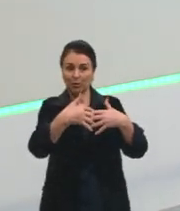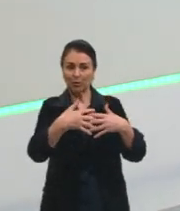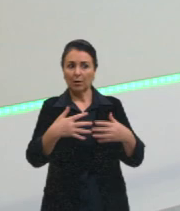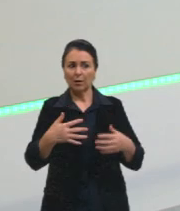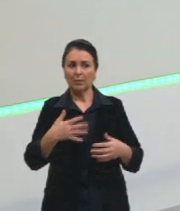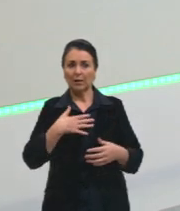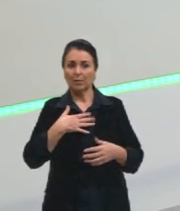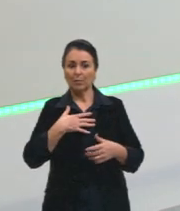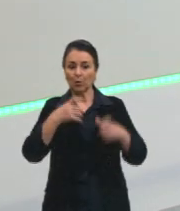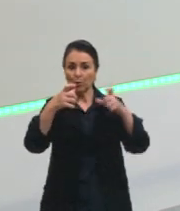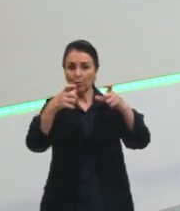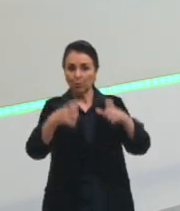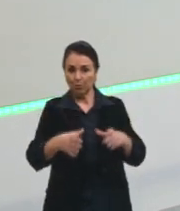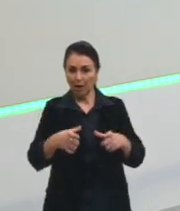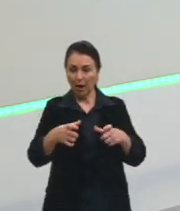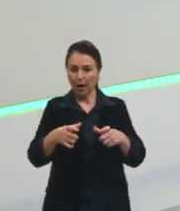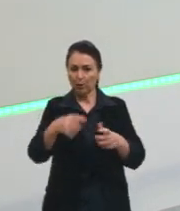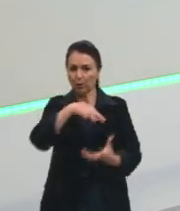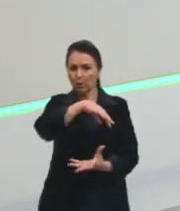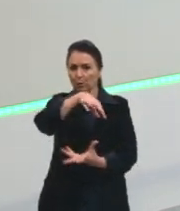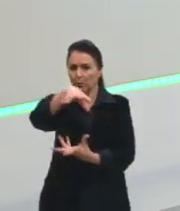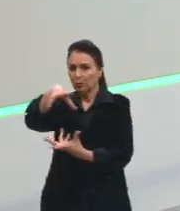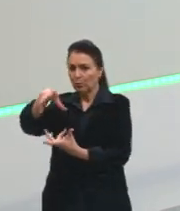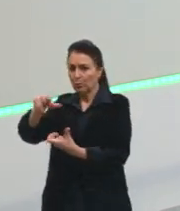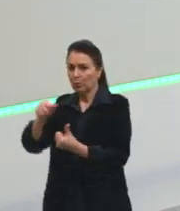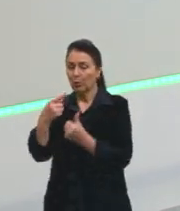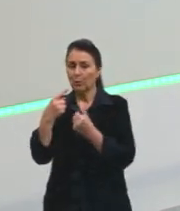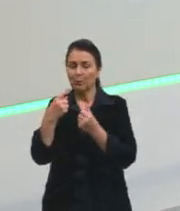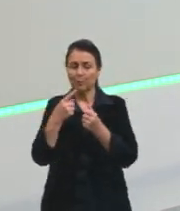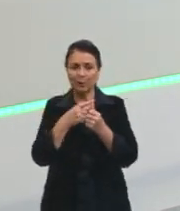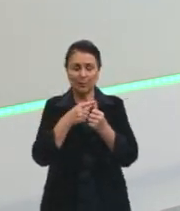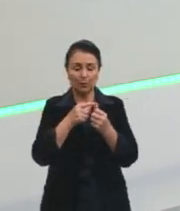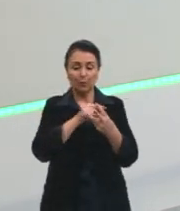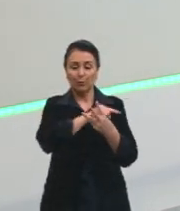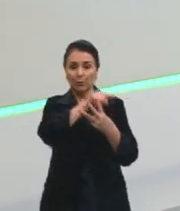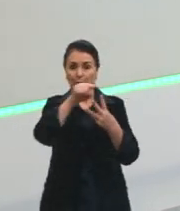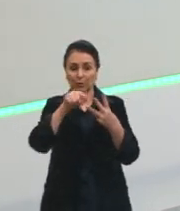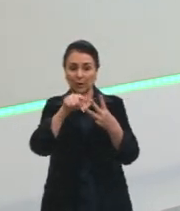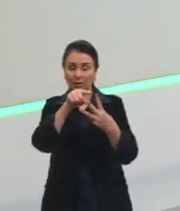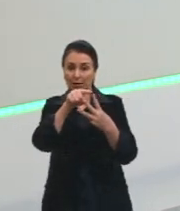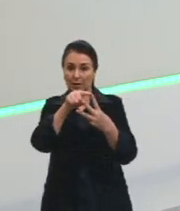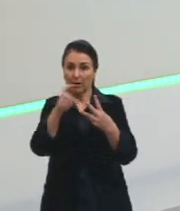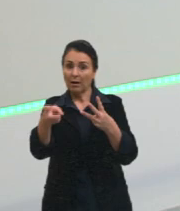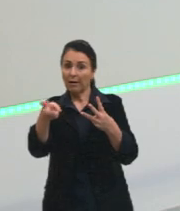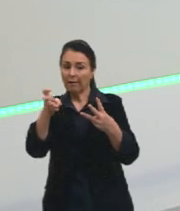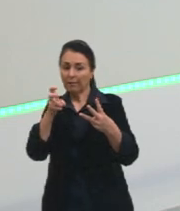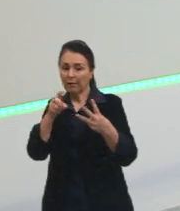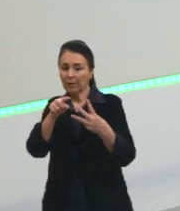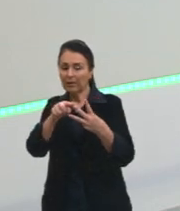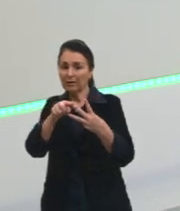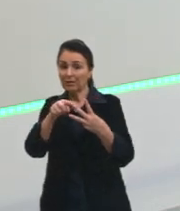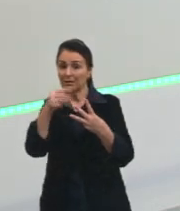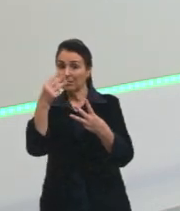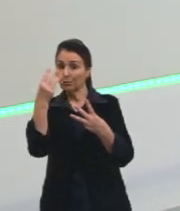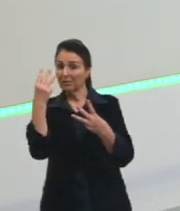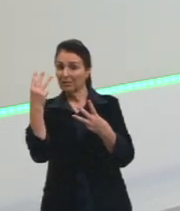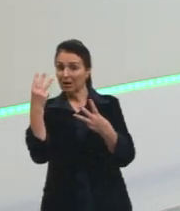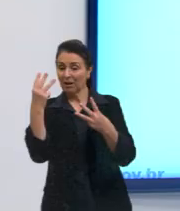global, eu tenho que ter três pontos. Primeiro, o ponto que recebe, e três satélites